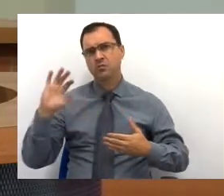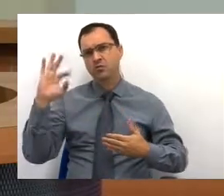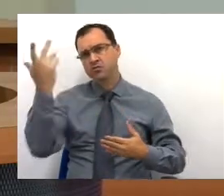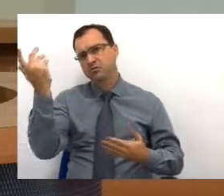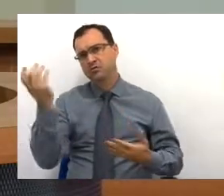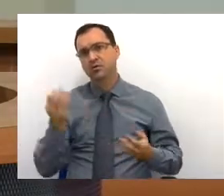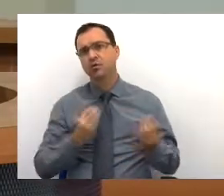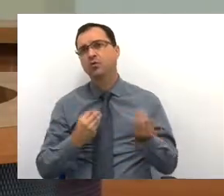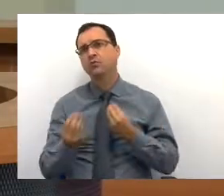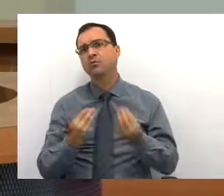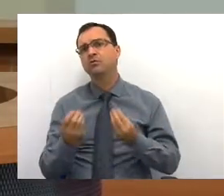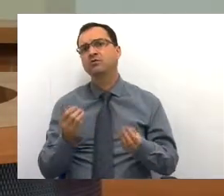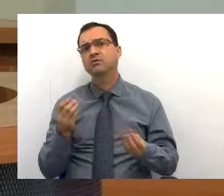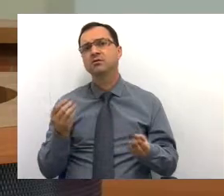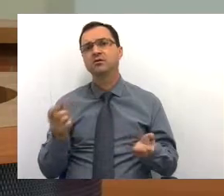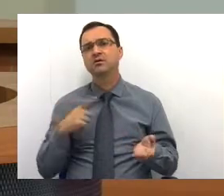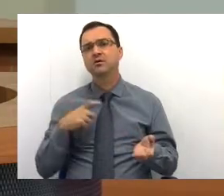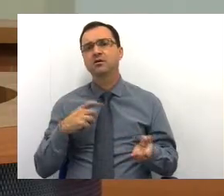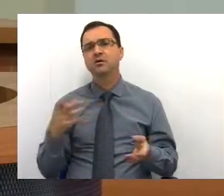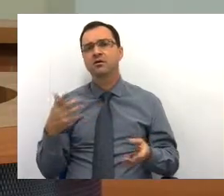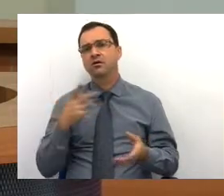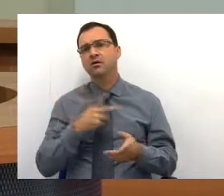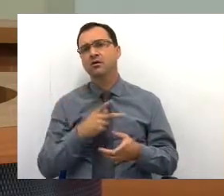ainda, e como que vocês pretendem suprir isso.